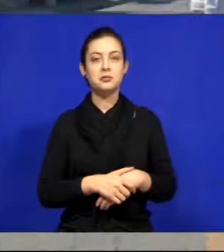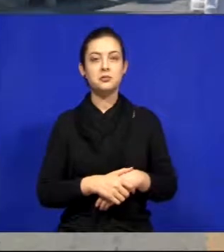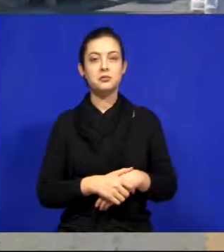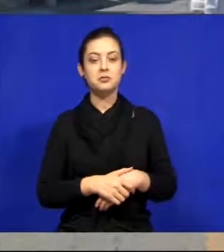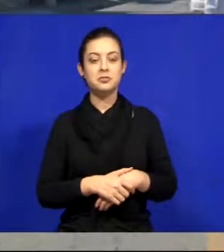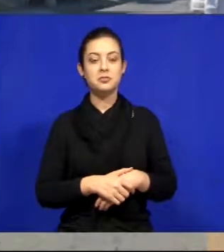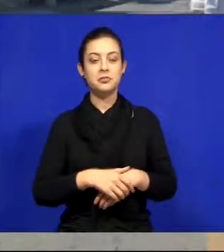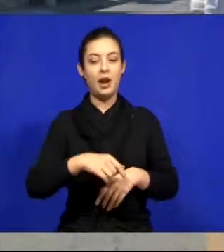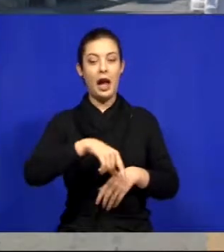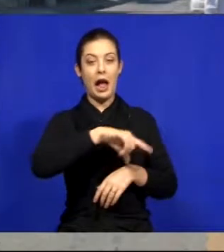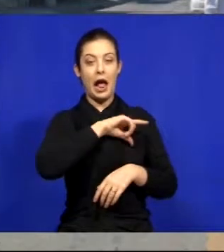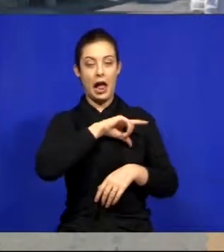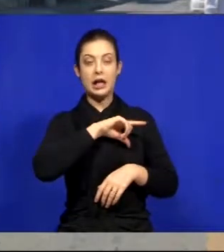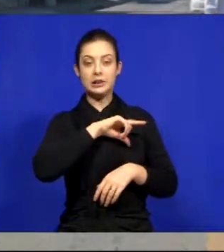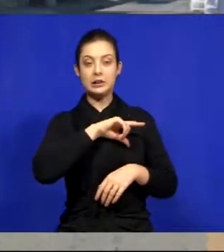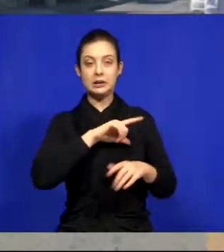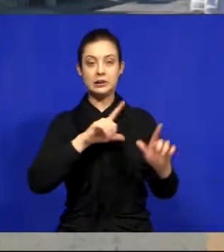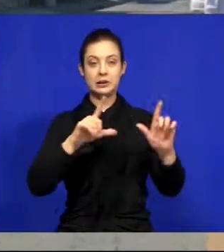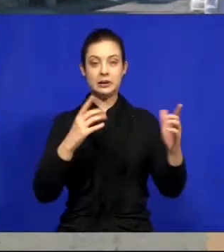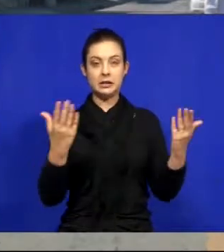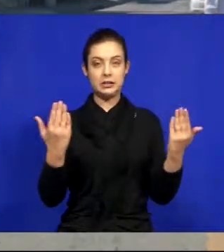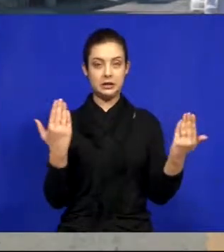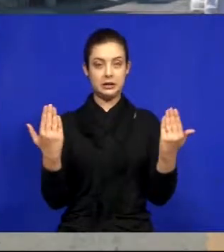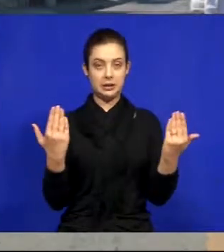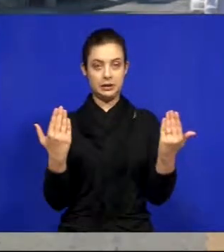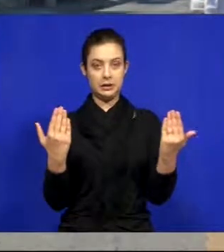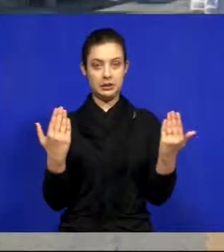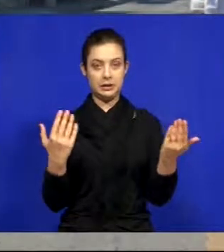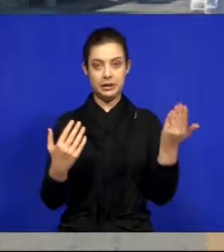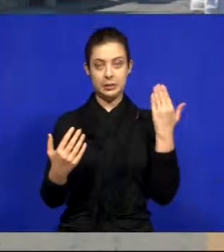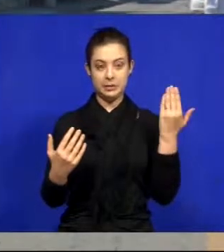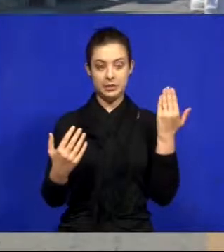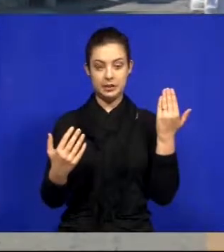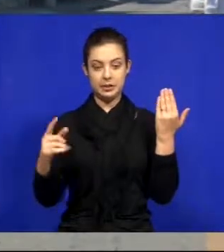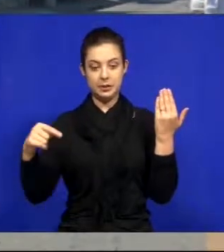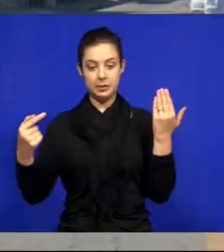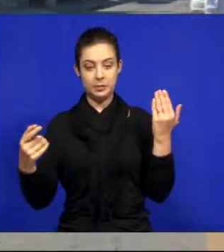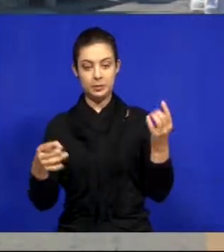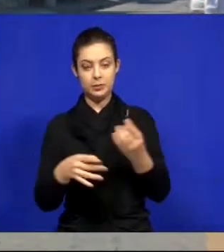Antes e depois. A foto está ali, já foi colocado.